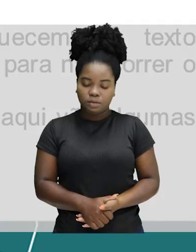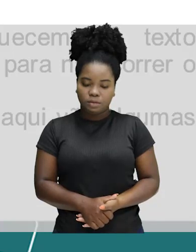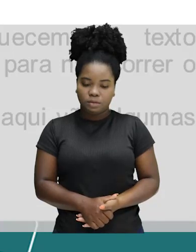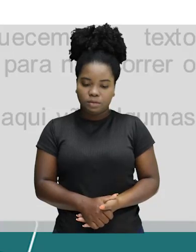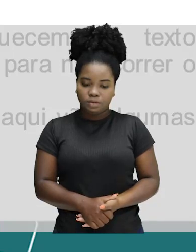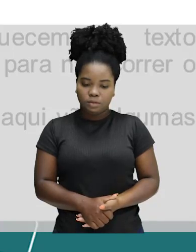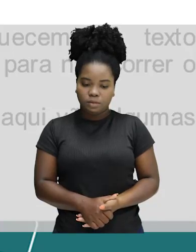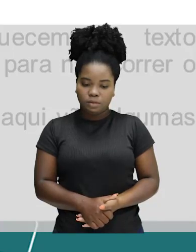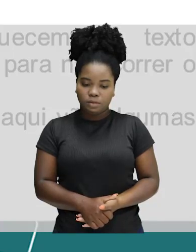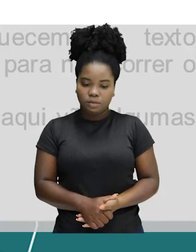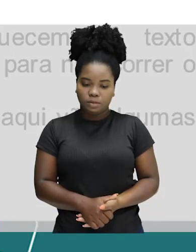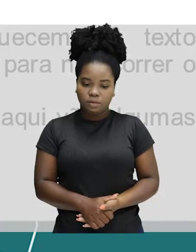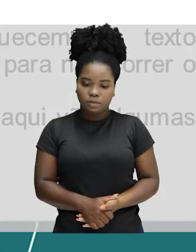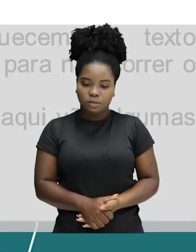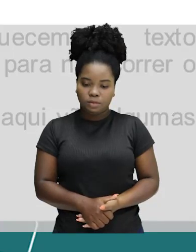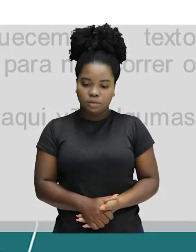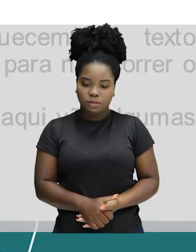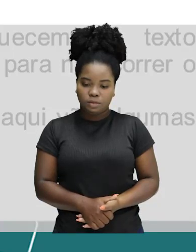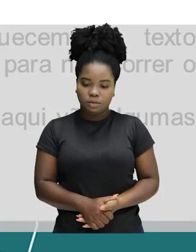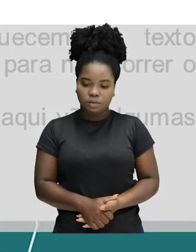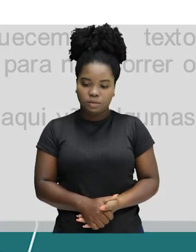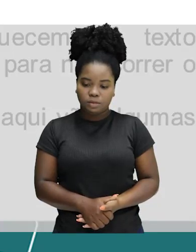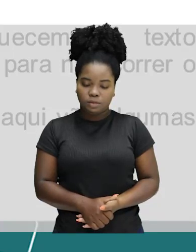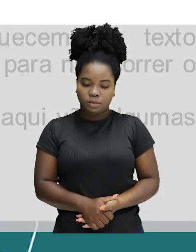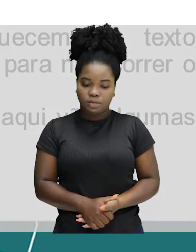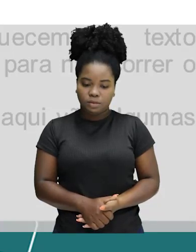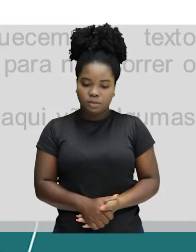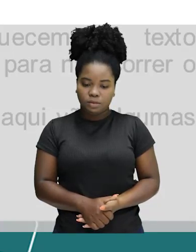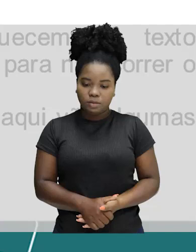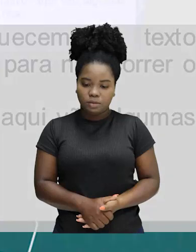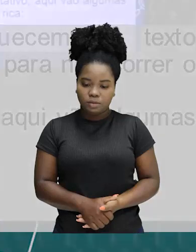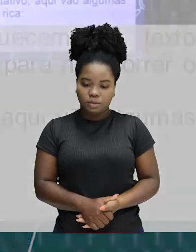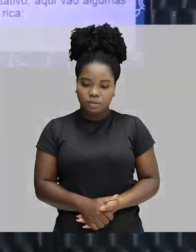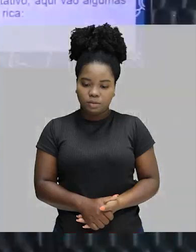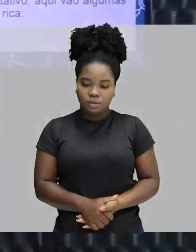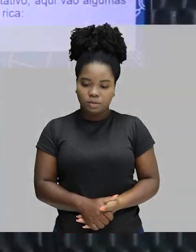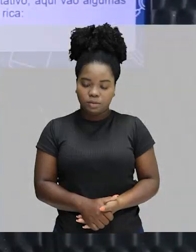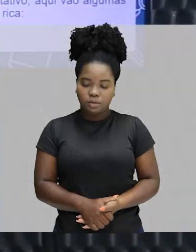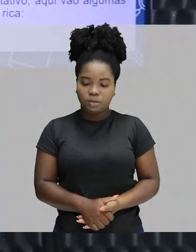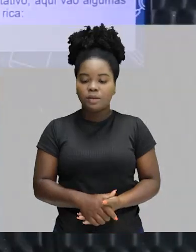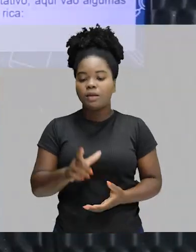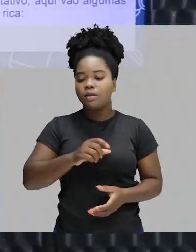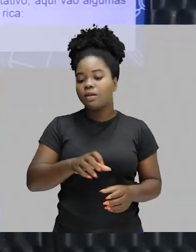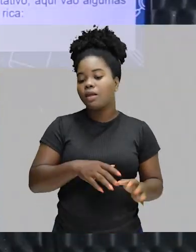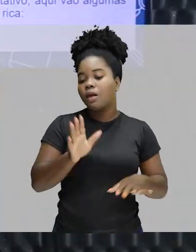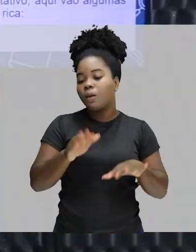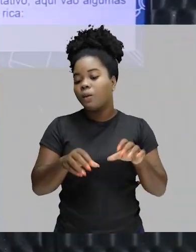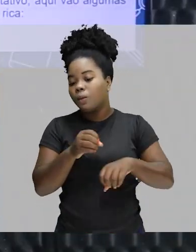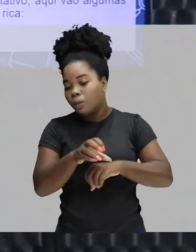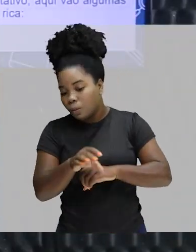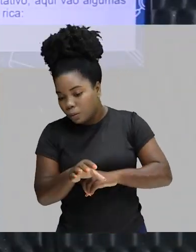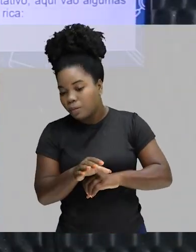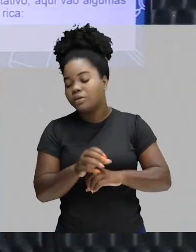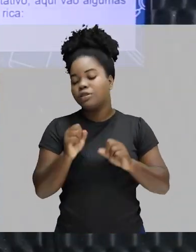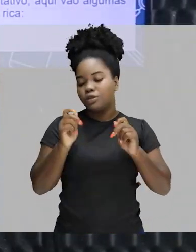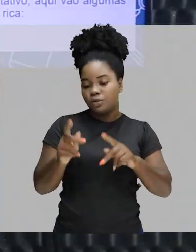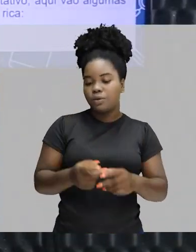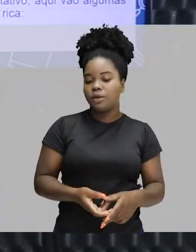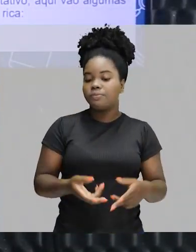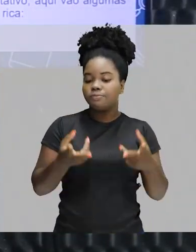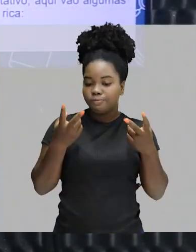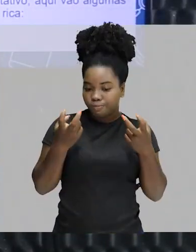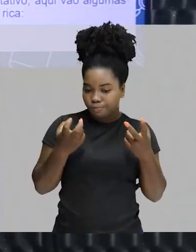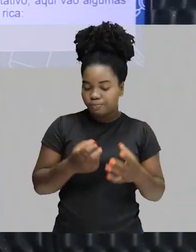forma, se você vai escrever um texto dissertativo, vão aqui algumas dicas para que você possa deixar a sua redação mais rica.